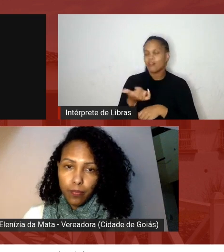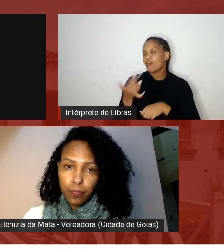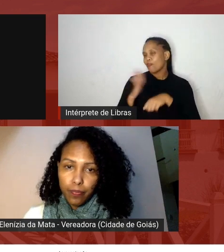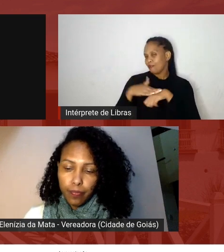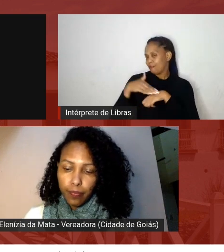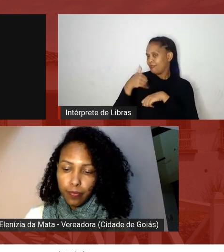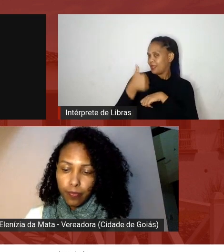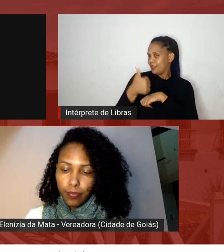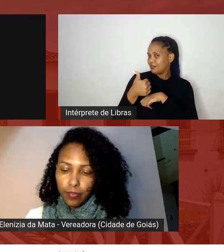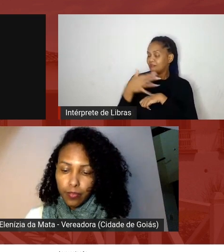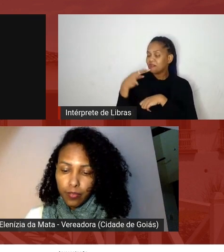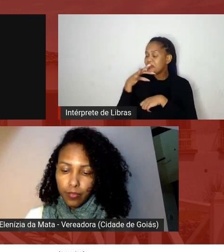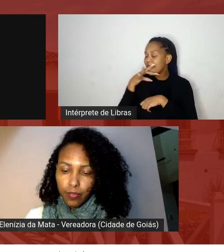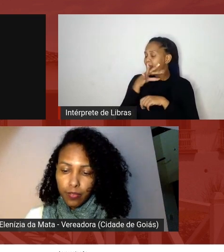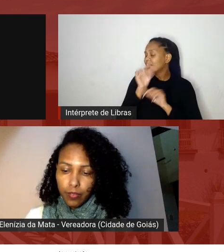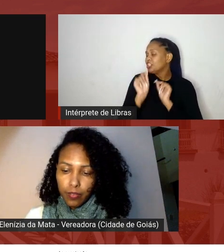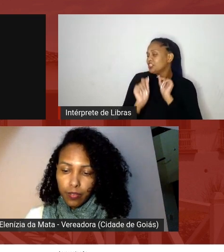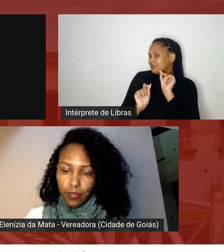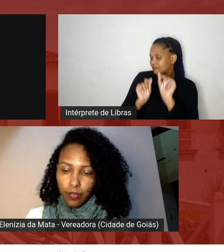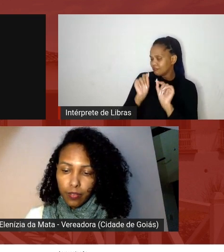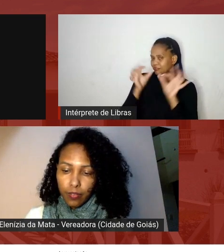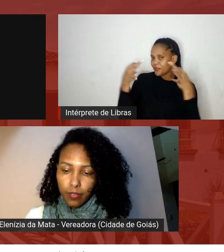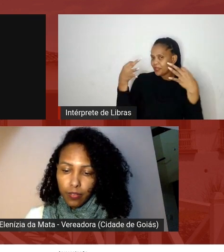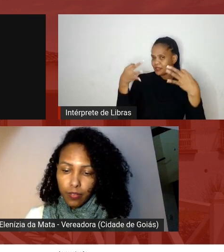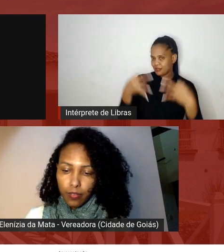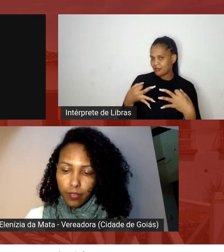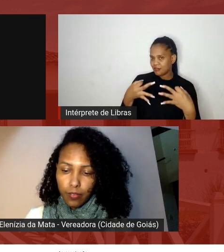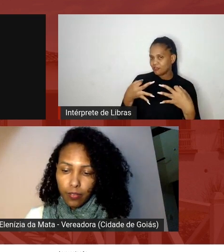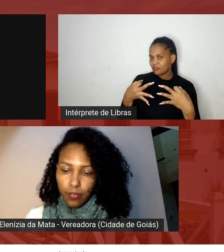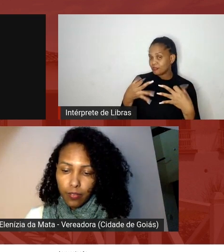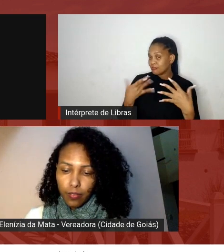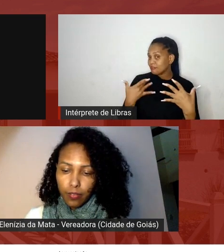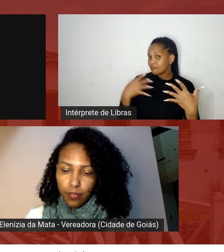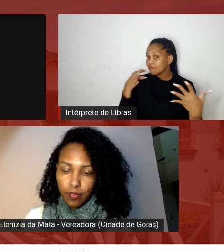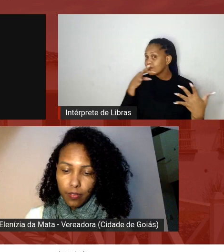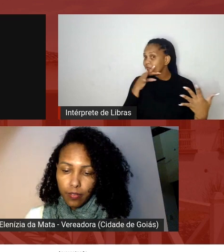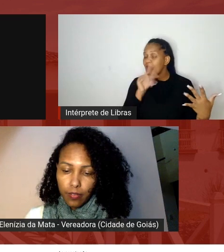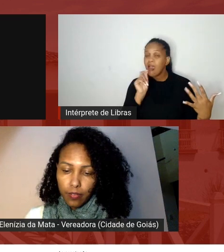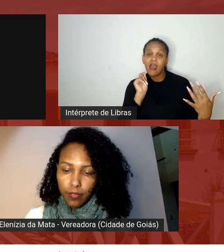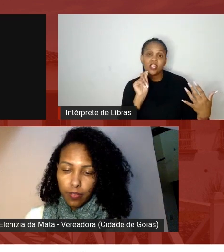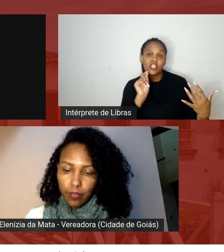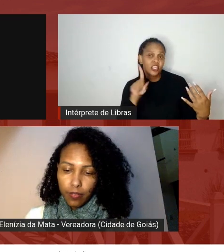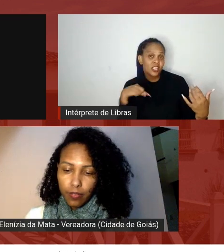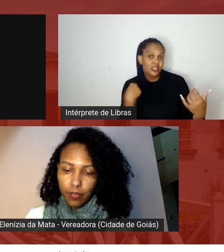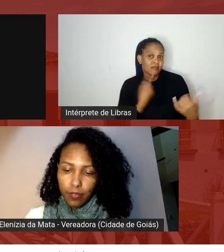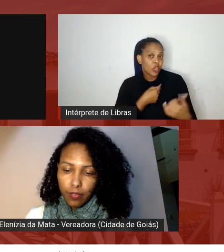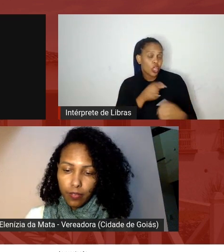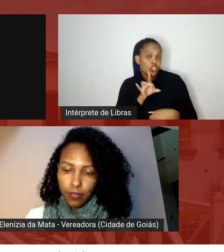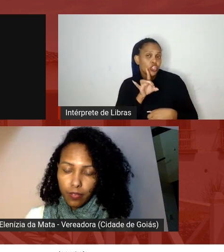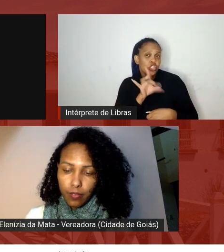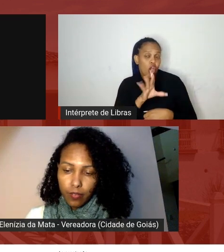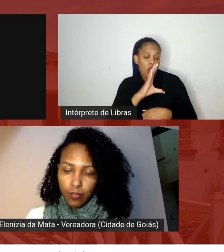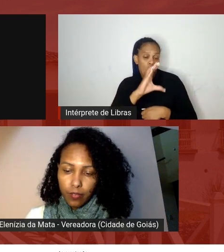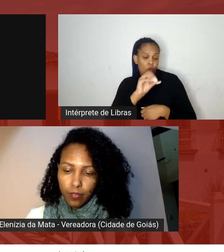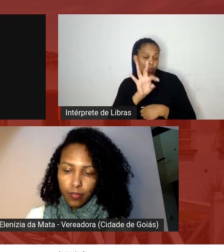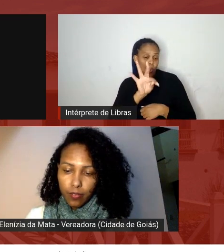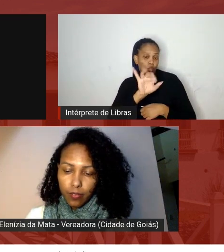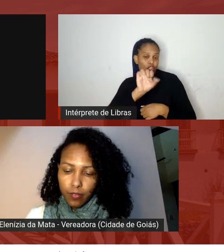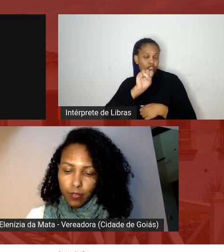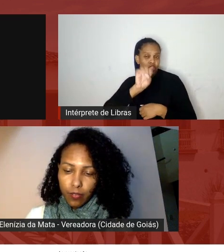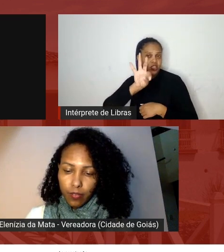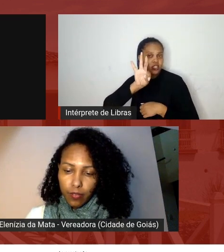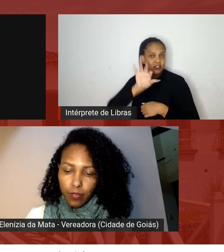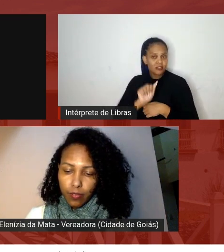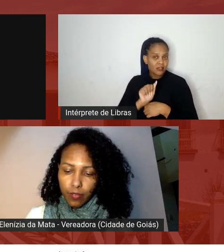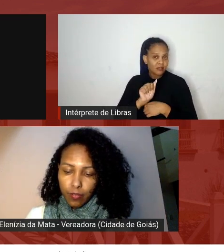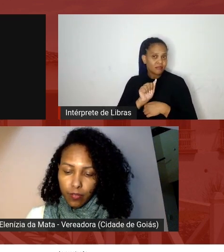está certo será que nós não estamos sendo só cotista estamos colocando uma cota